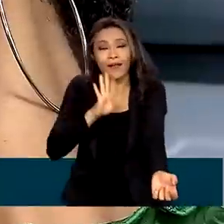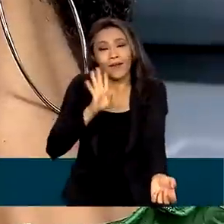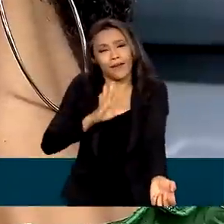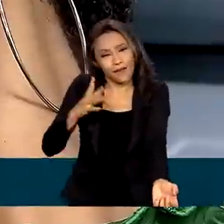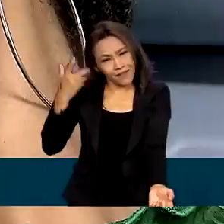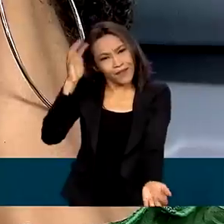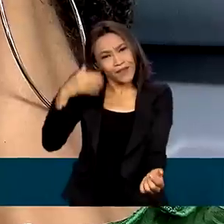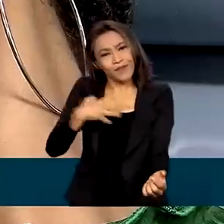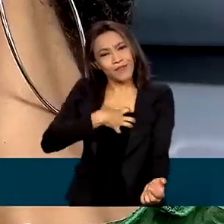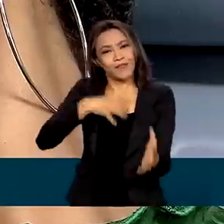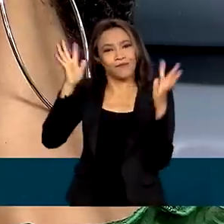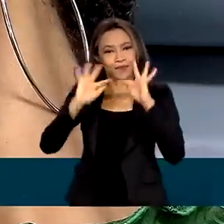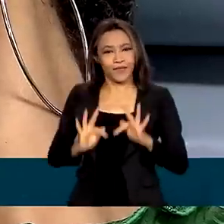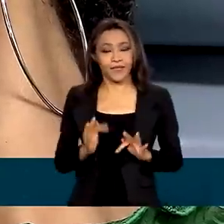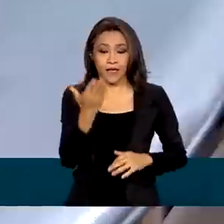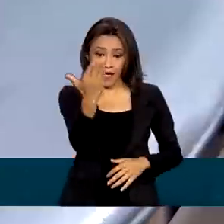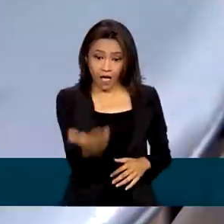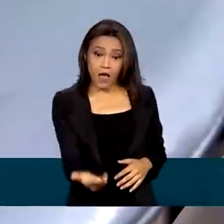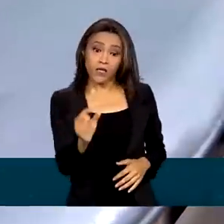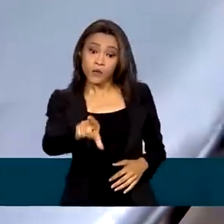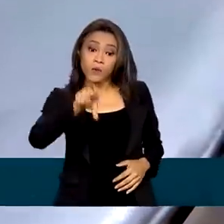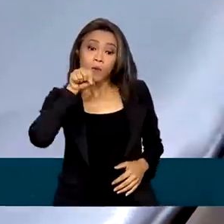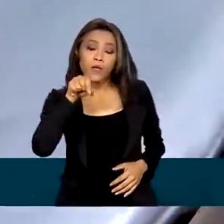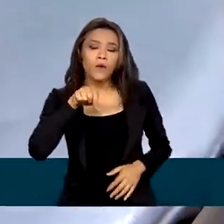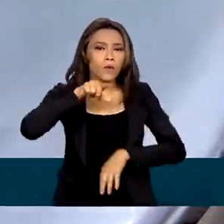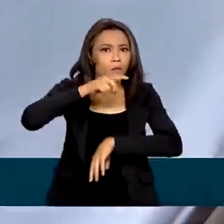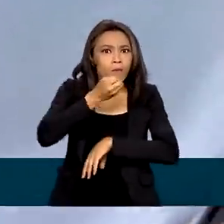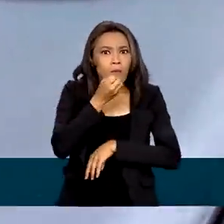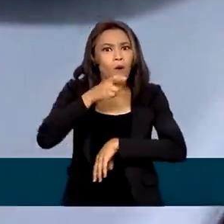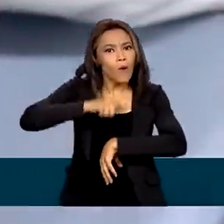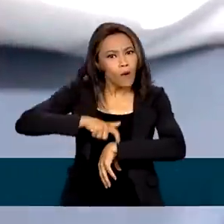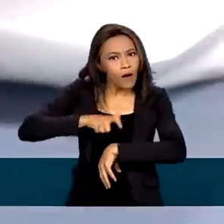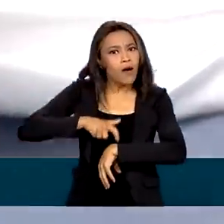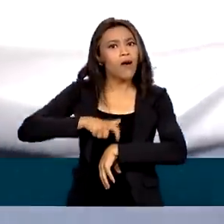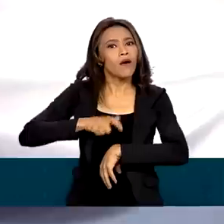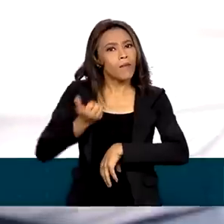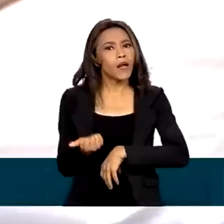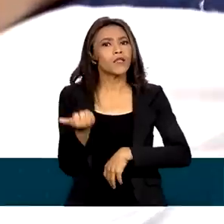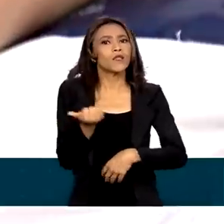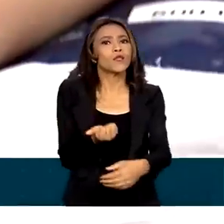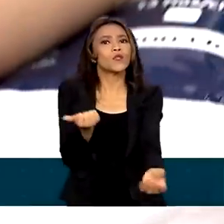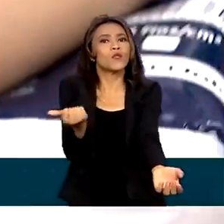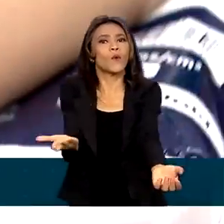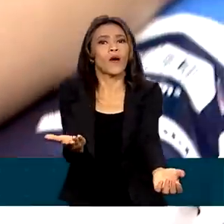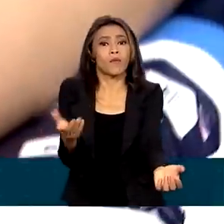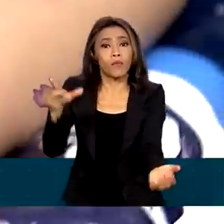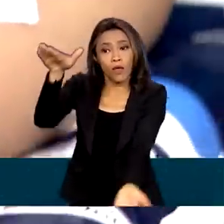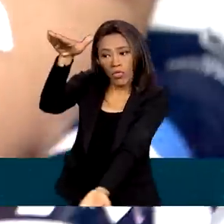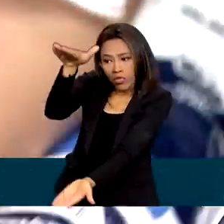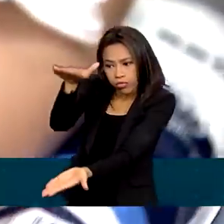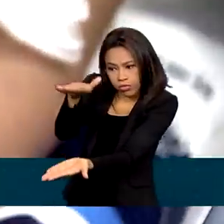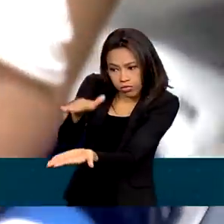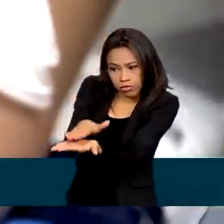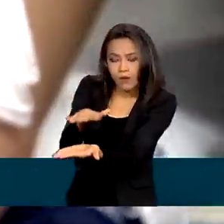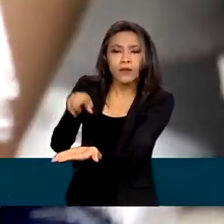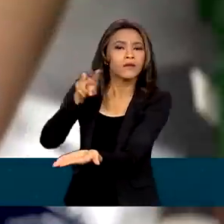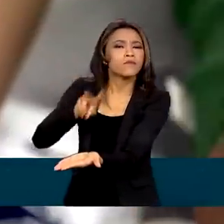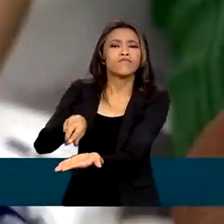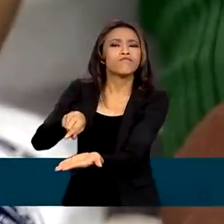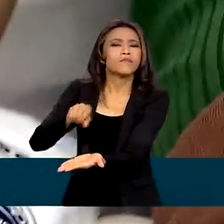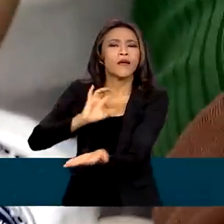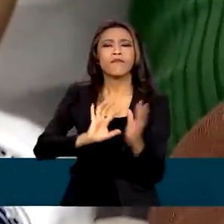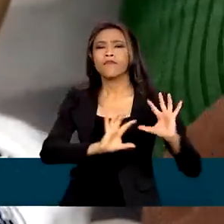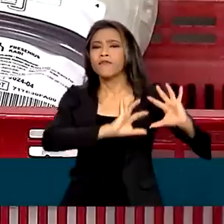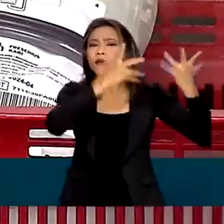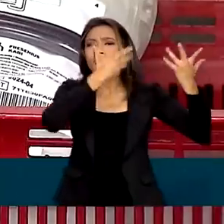A Maria Eduarda escolheu uma boa hora para doar sangue, quando o estoque diminuiu por causa das festas